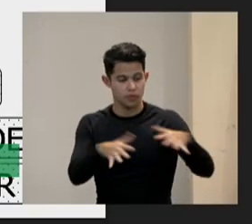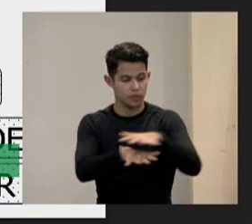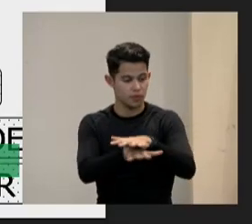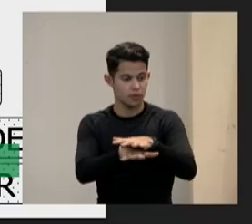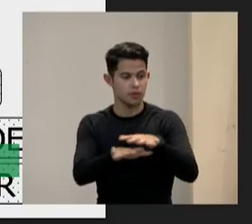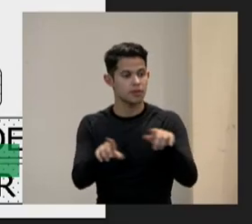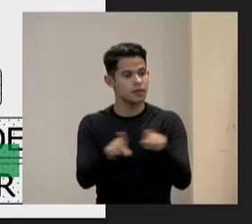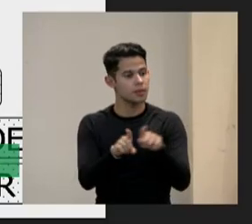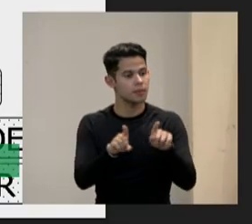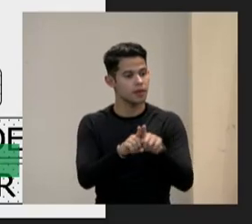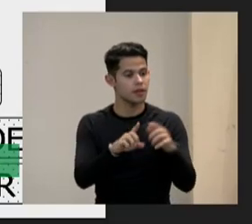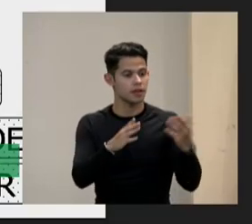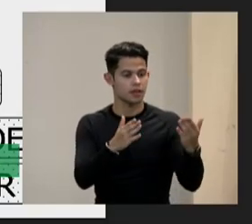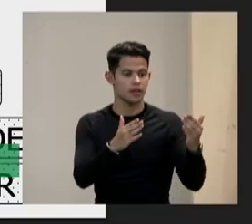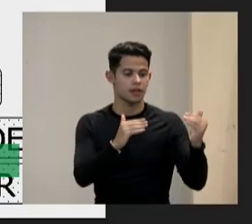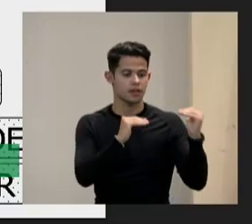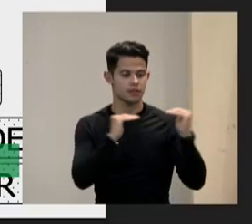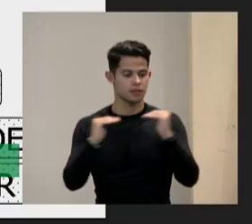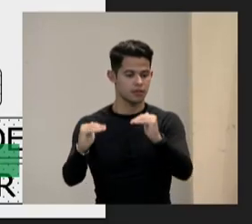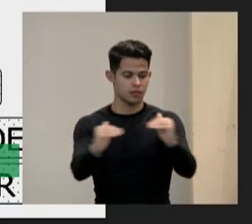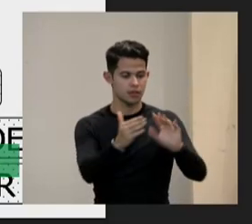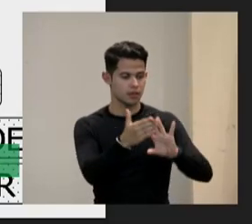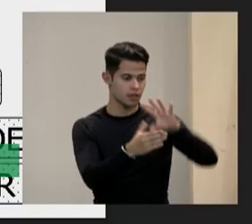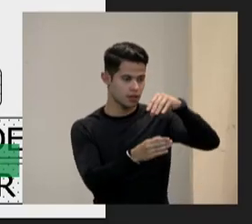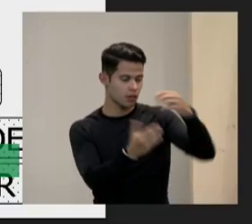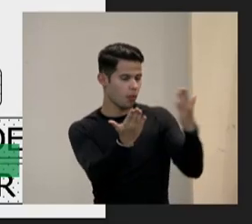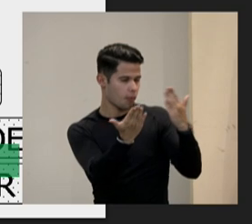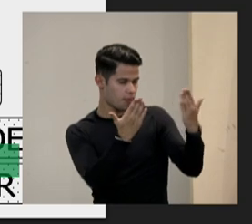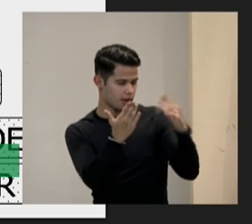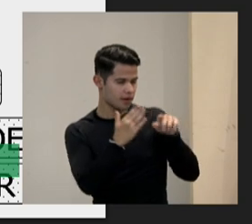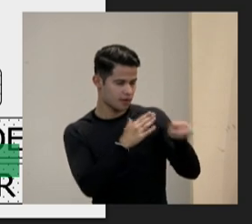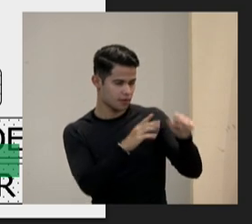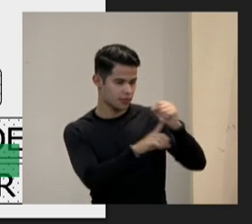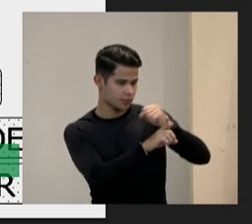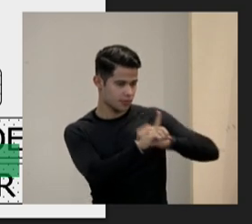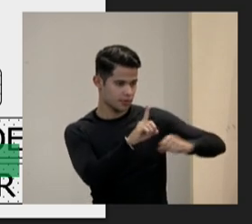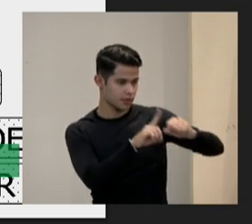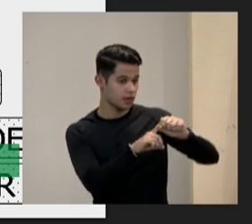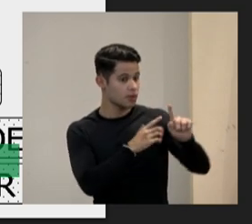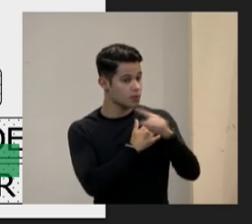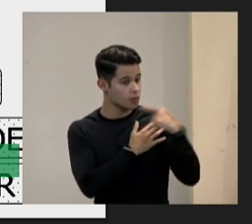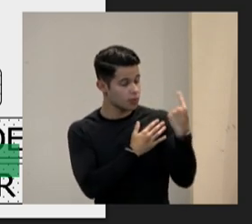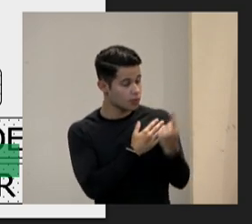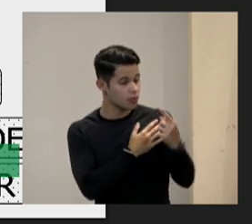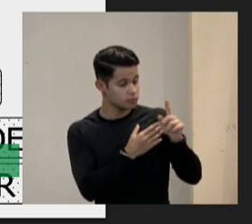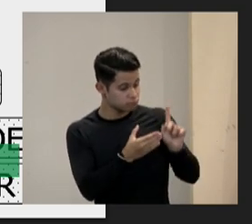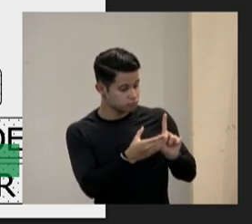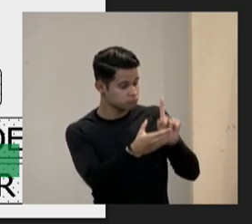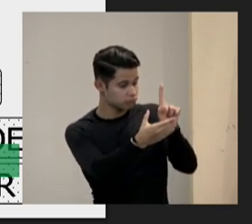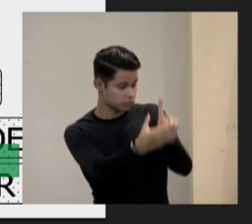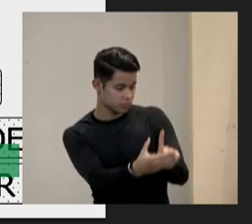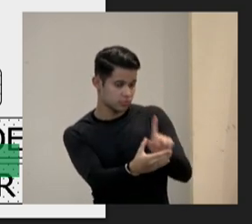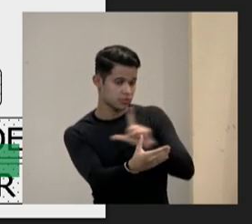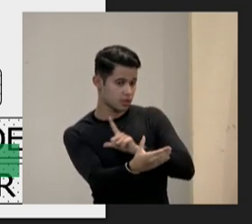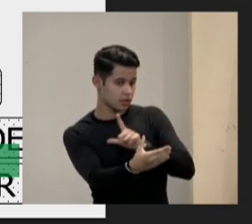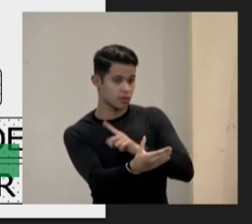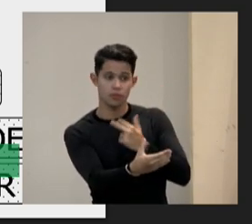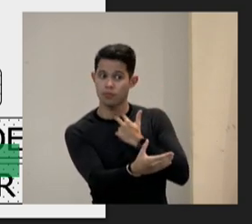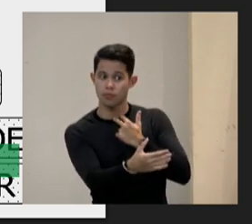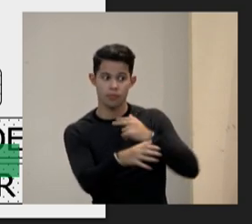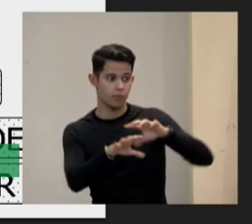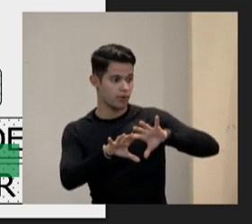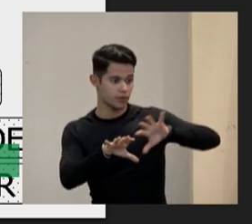equiparação do que acontece na sociedade todos nós estamos incluídos a gente não pode separar não pode fazer